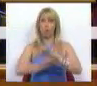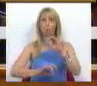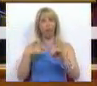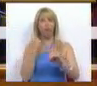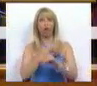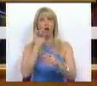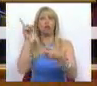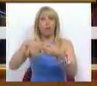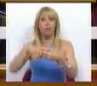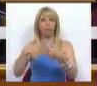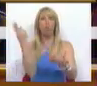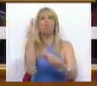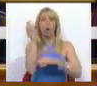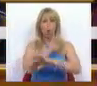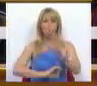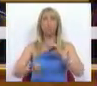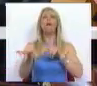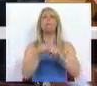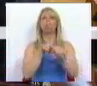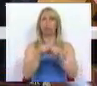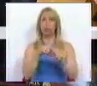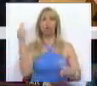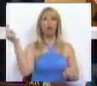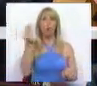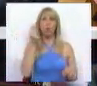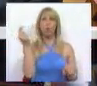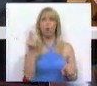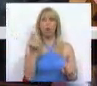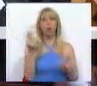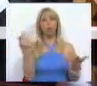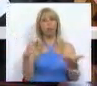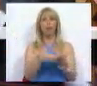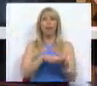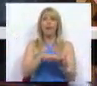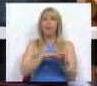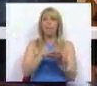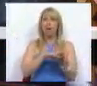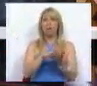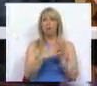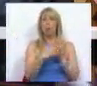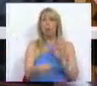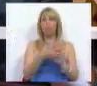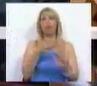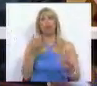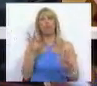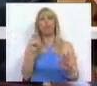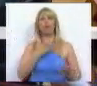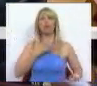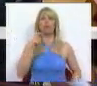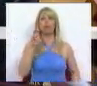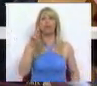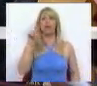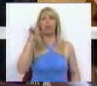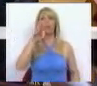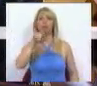Europeia política, uma União Europeia com uma matriz federalista e uma União